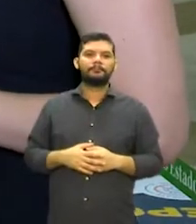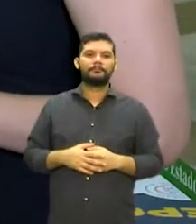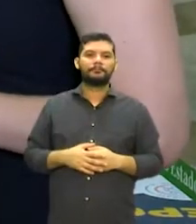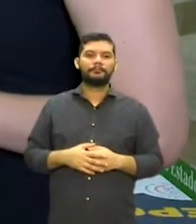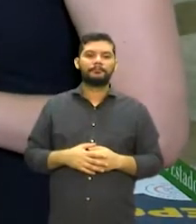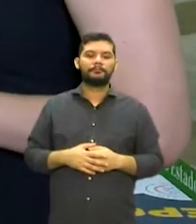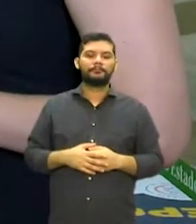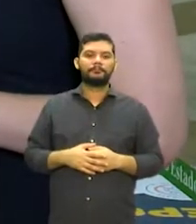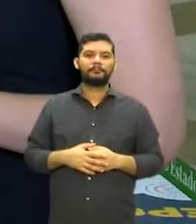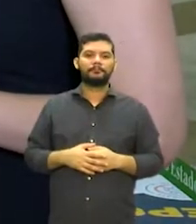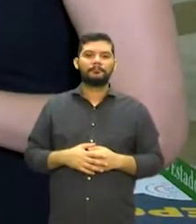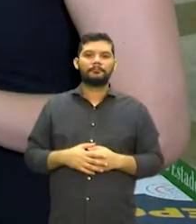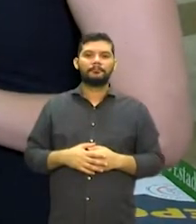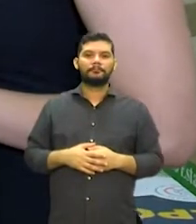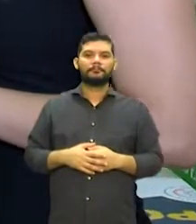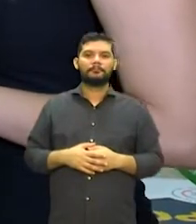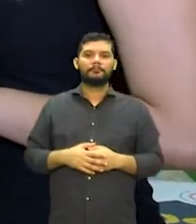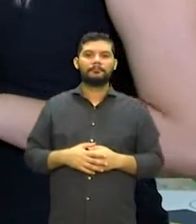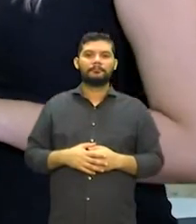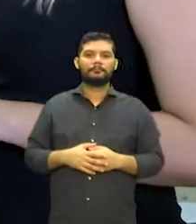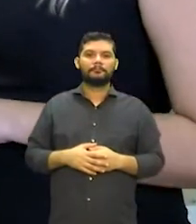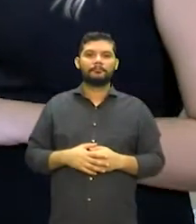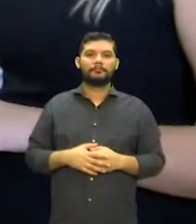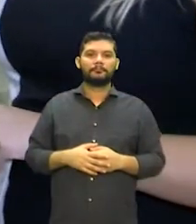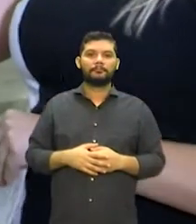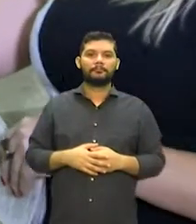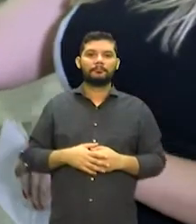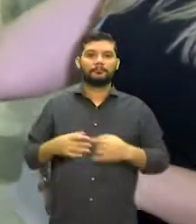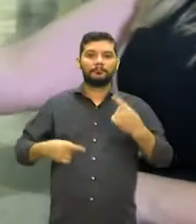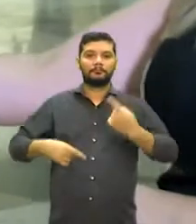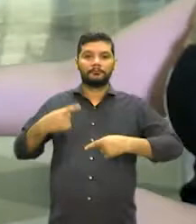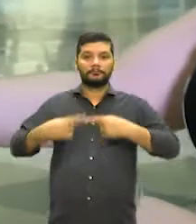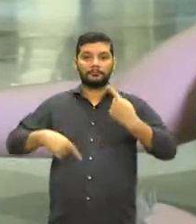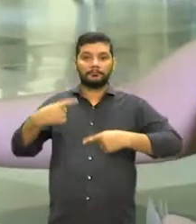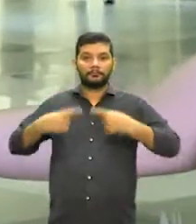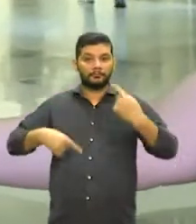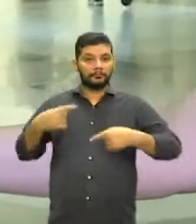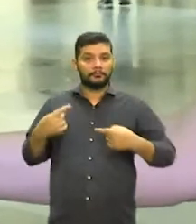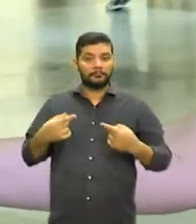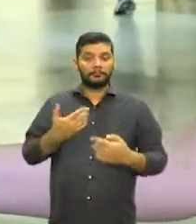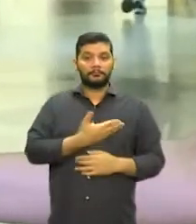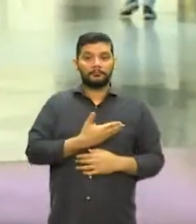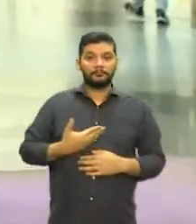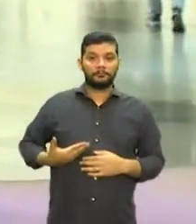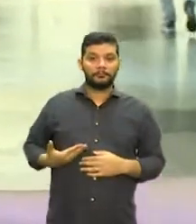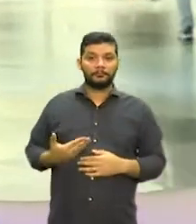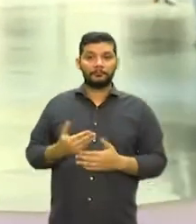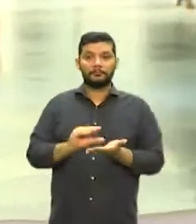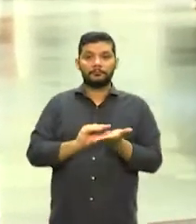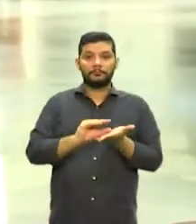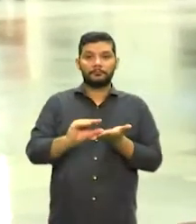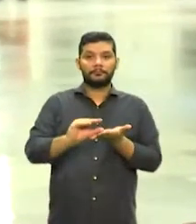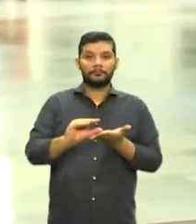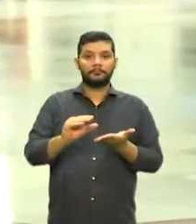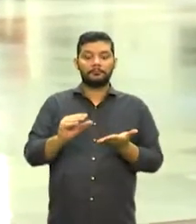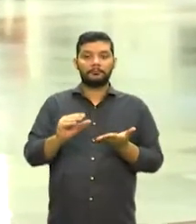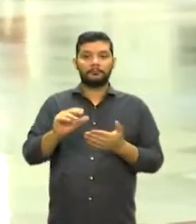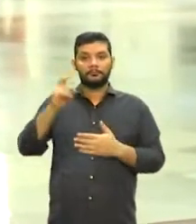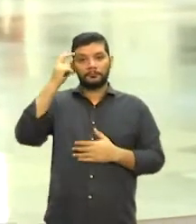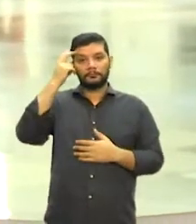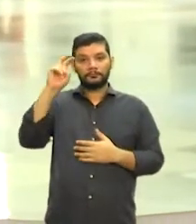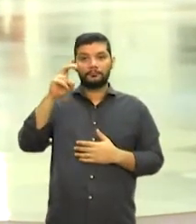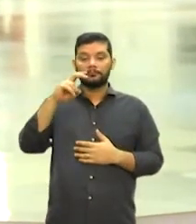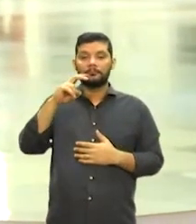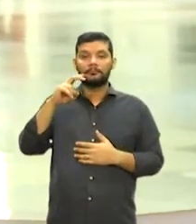né? E as políticas públicas de financiamento, a cultura, são essenciais